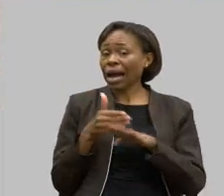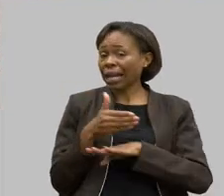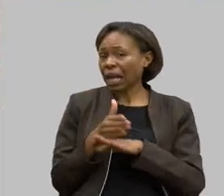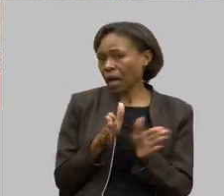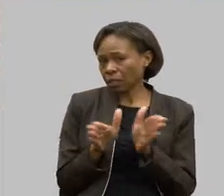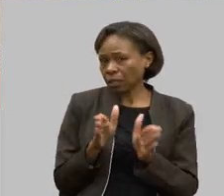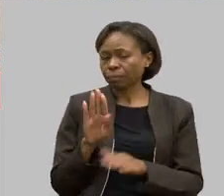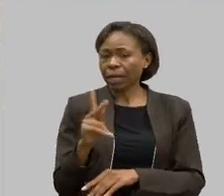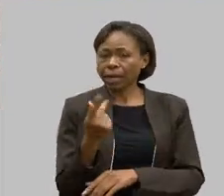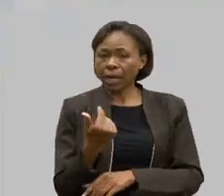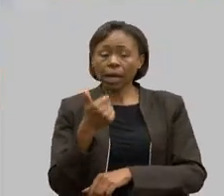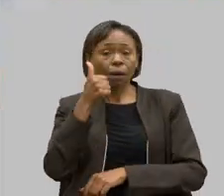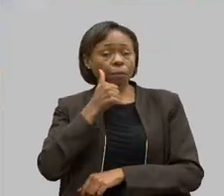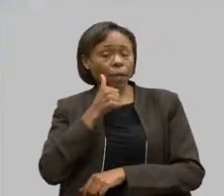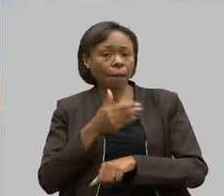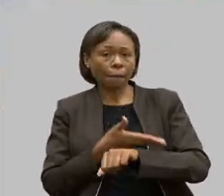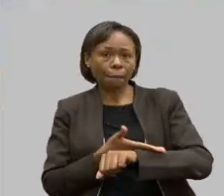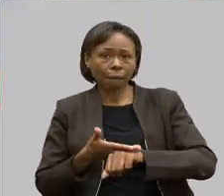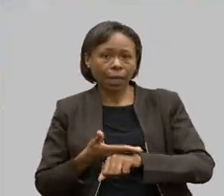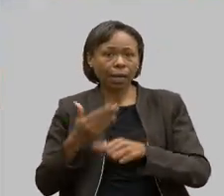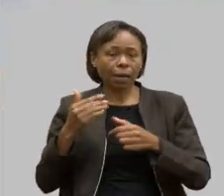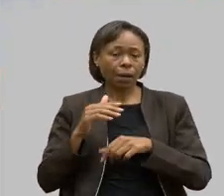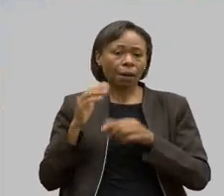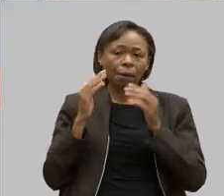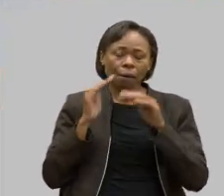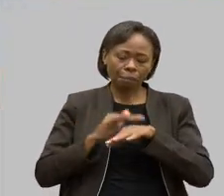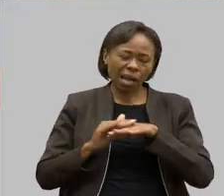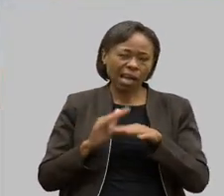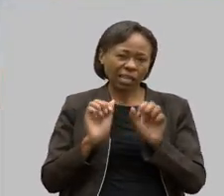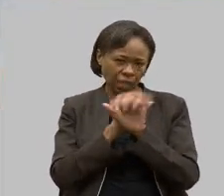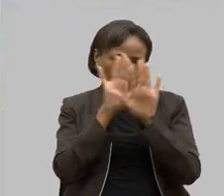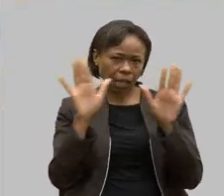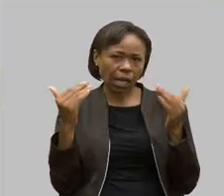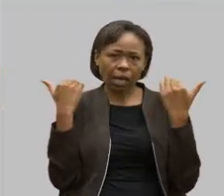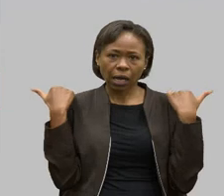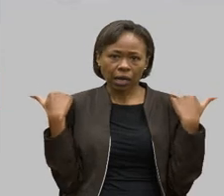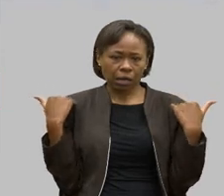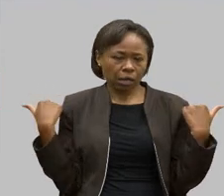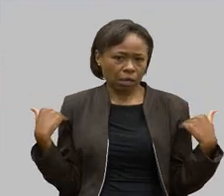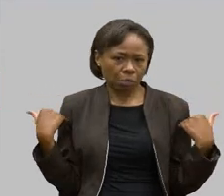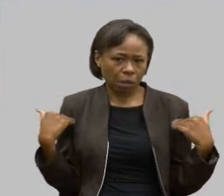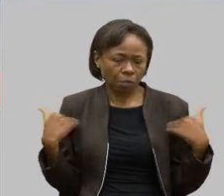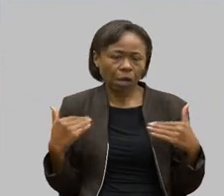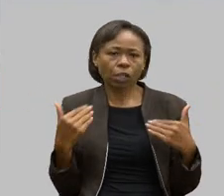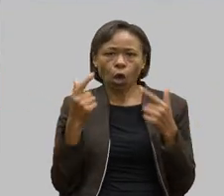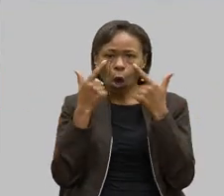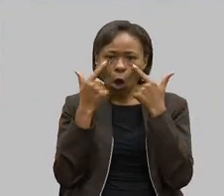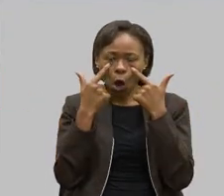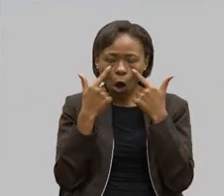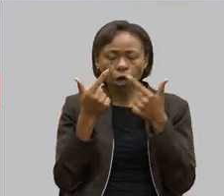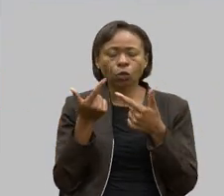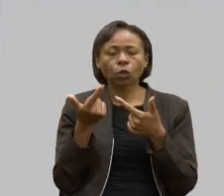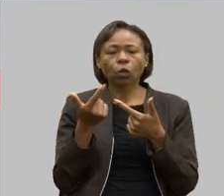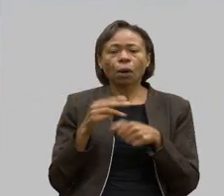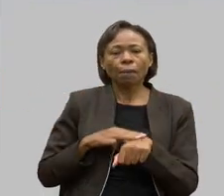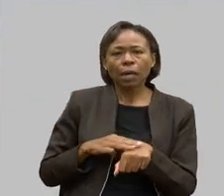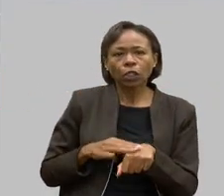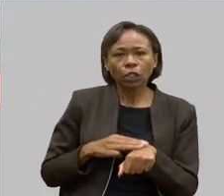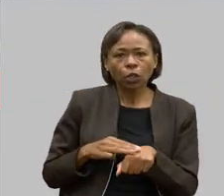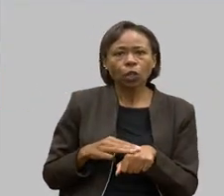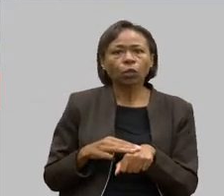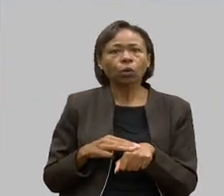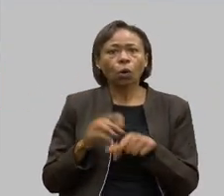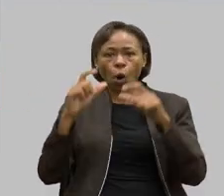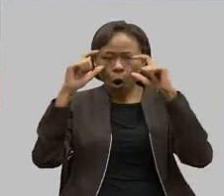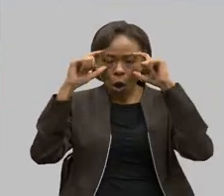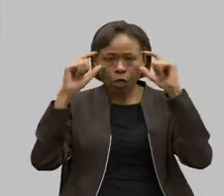clara, tenho cabelos castanhos, um pouco abaixo dos ombros, olhos castanhos, uso um óculos de grau de armação escura, estou vestindo uma